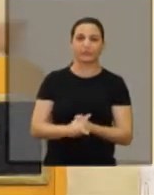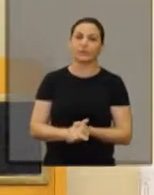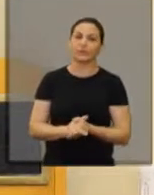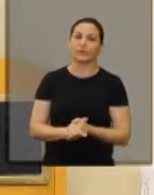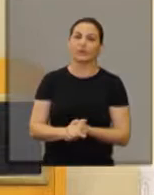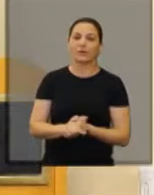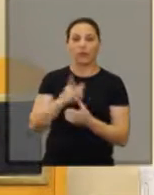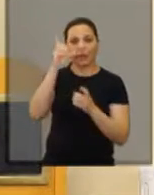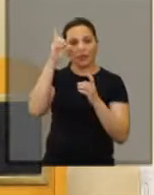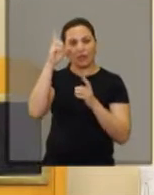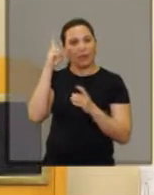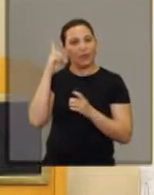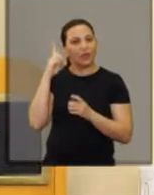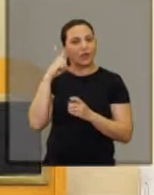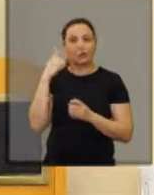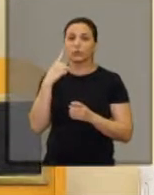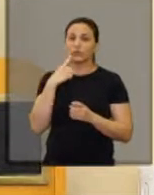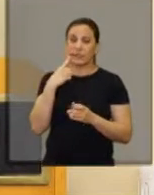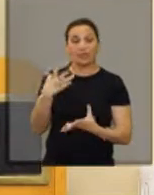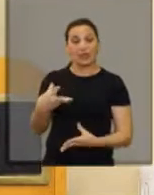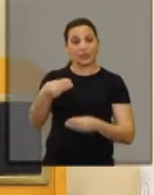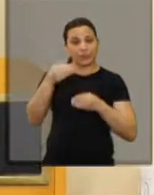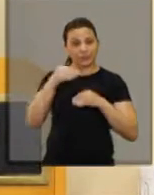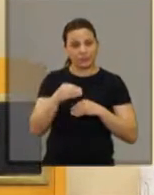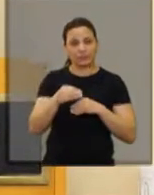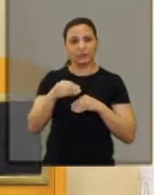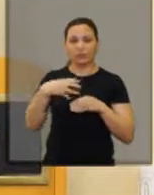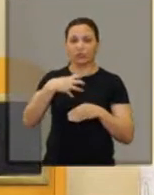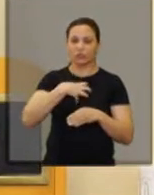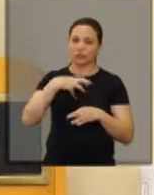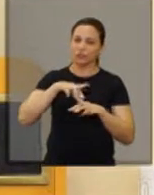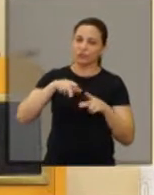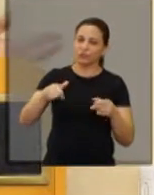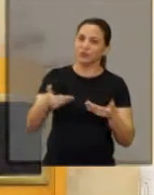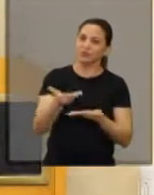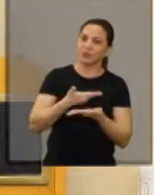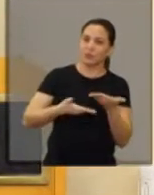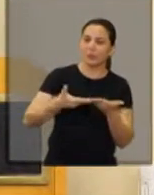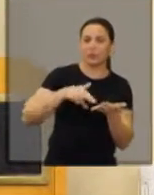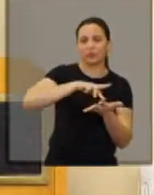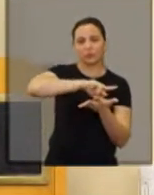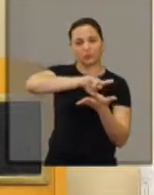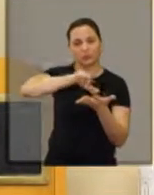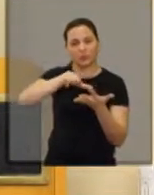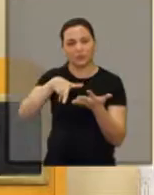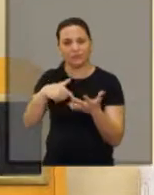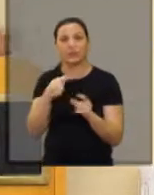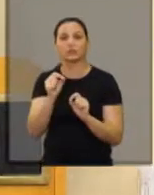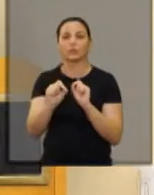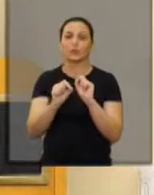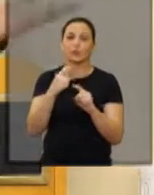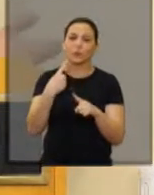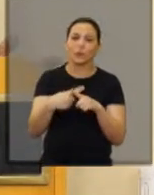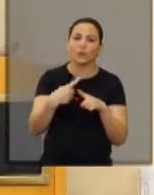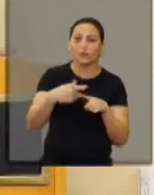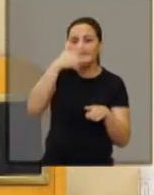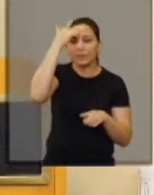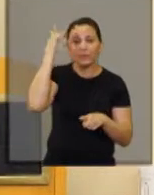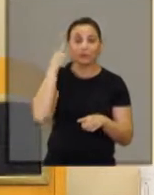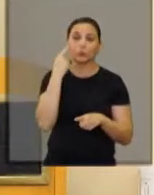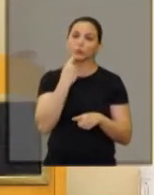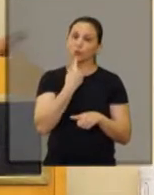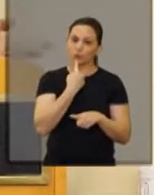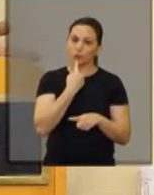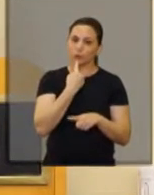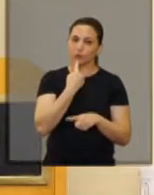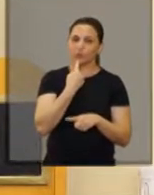A surdez adquirida é uma outra modalidade, o tratamento varia bastante, levando em conta o que causou a surdez.